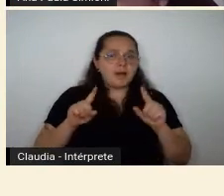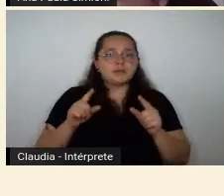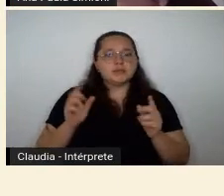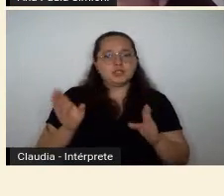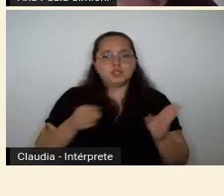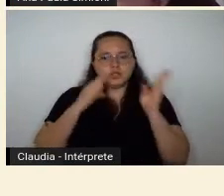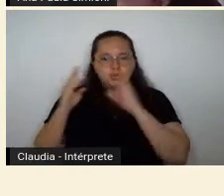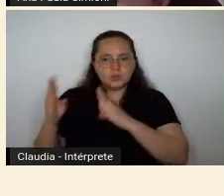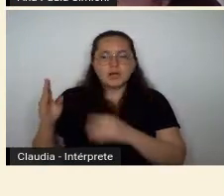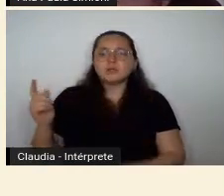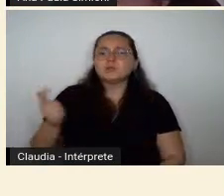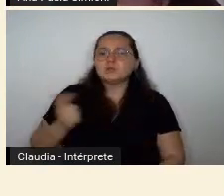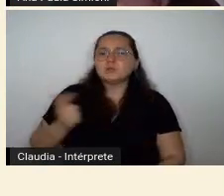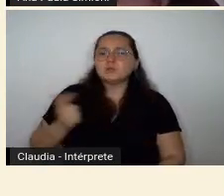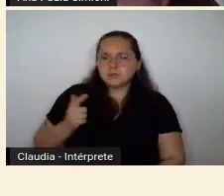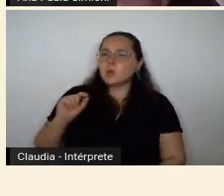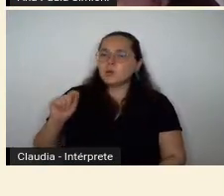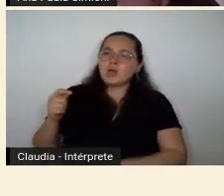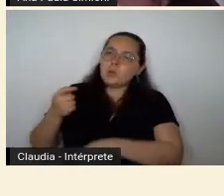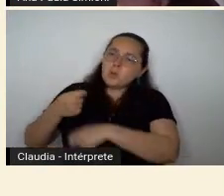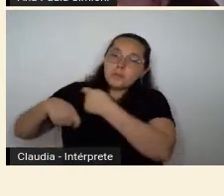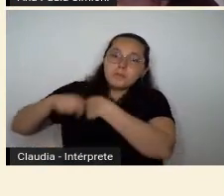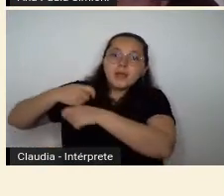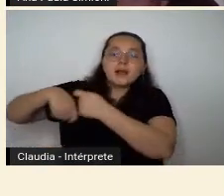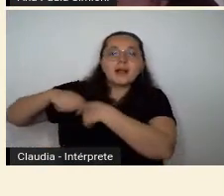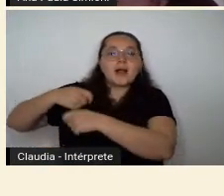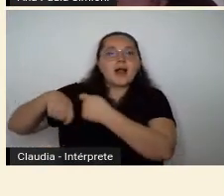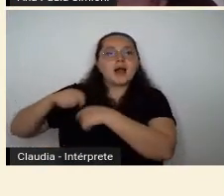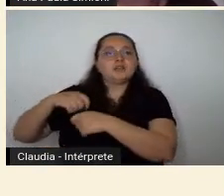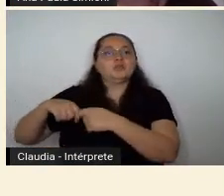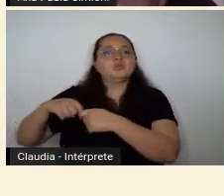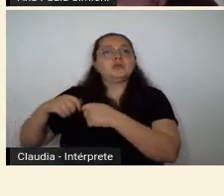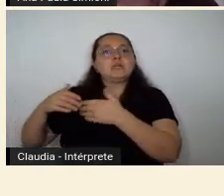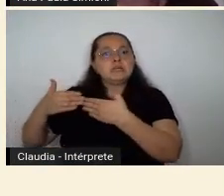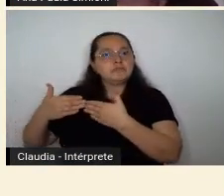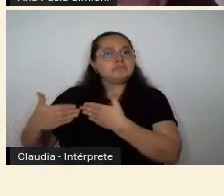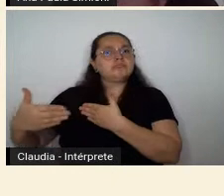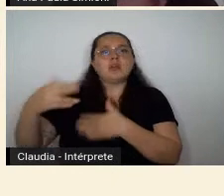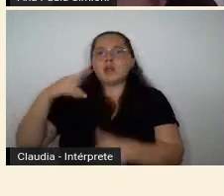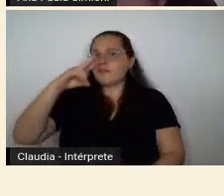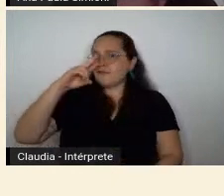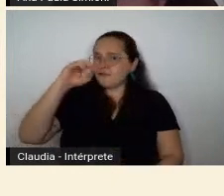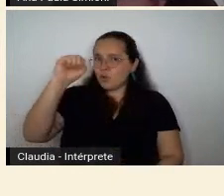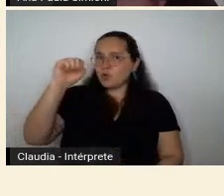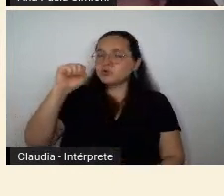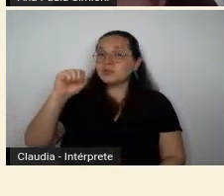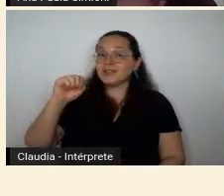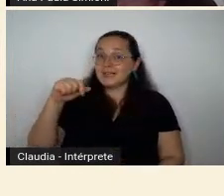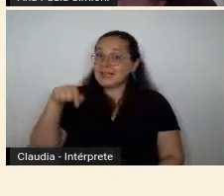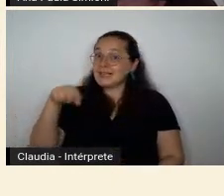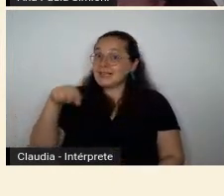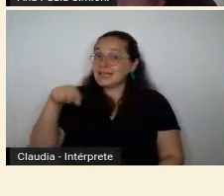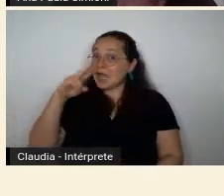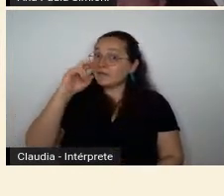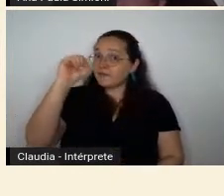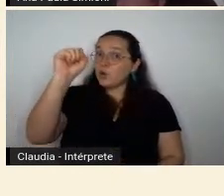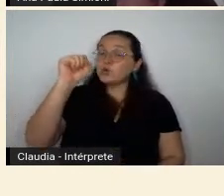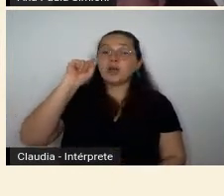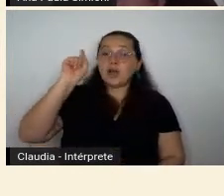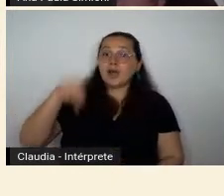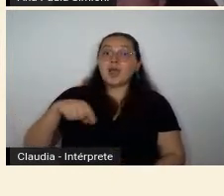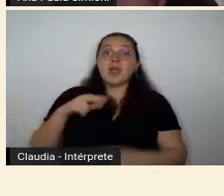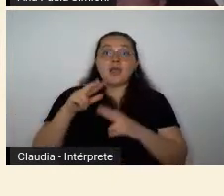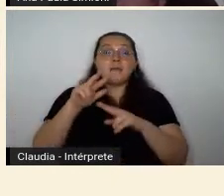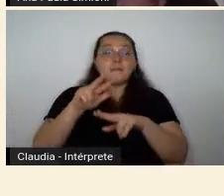nascente, quer dizer, já havia um mercado, mas agora é nascente com mais força, e força é essa que advém, inclusive, do apoio